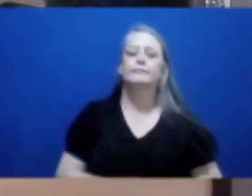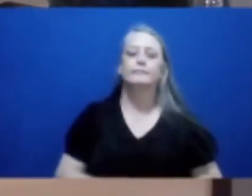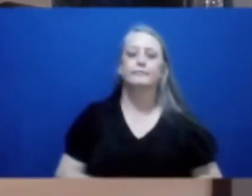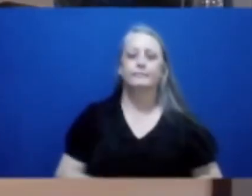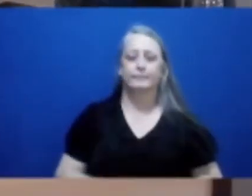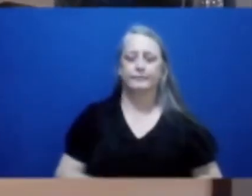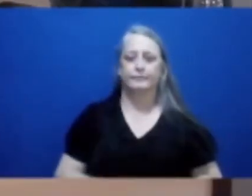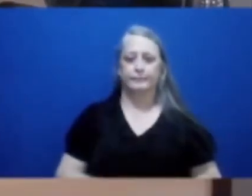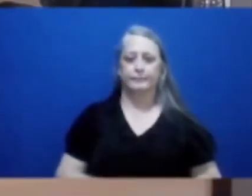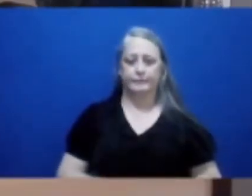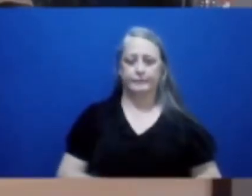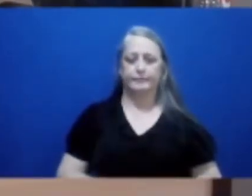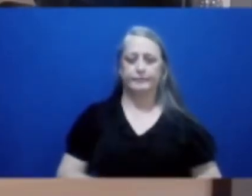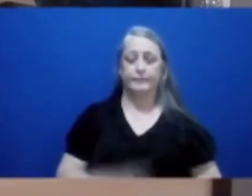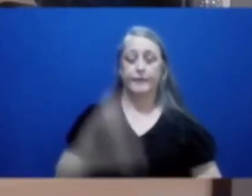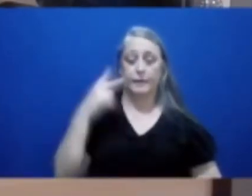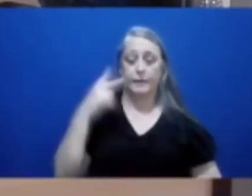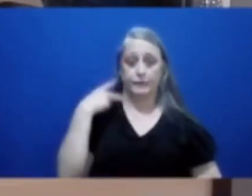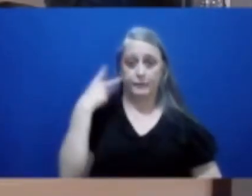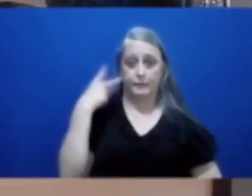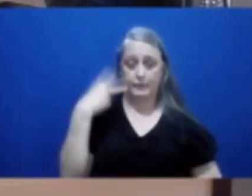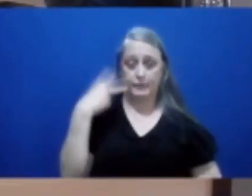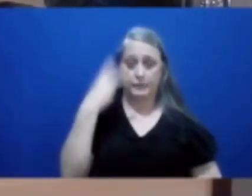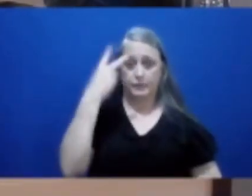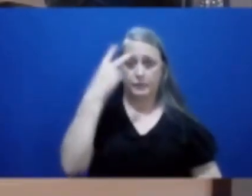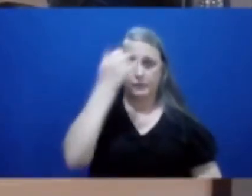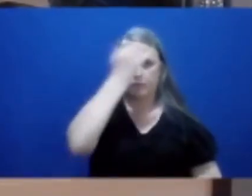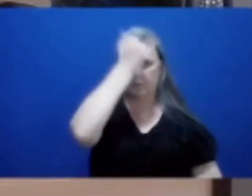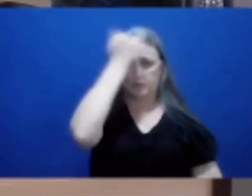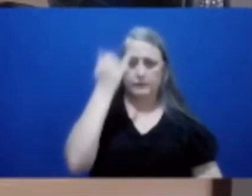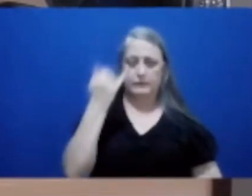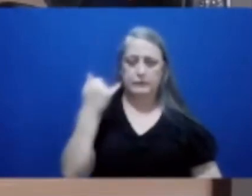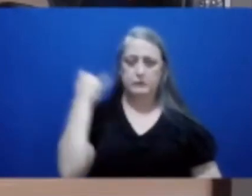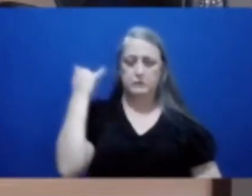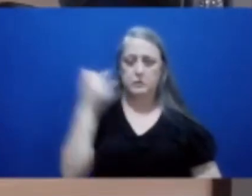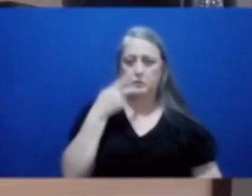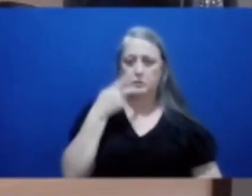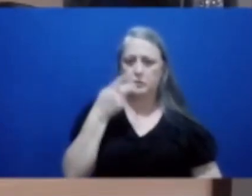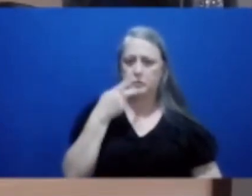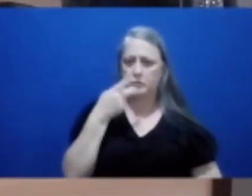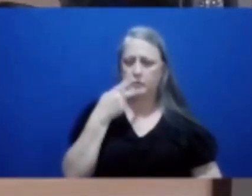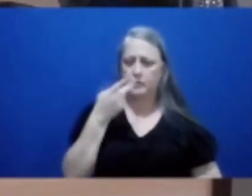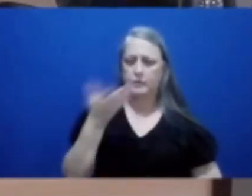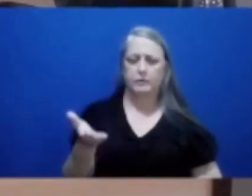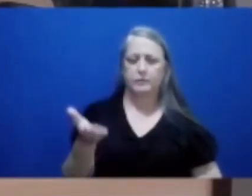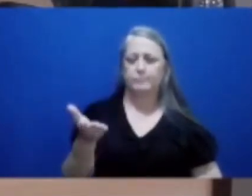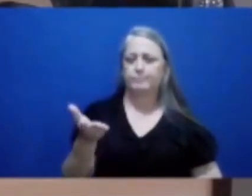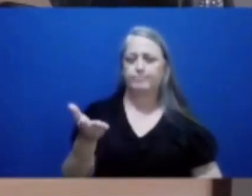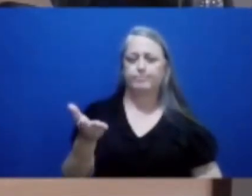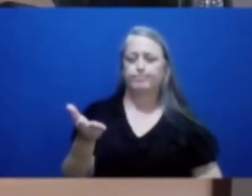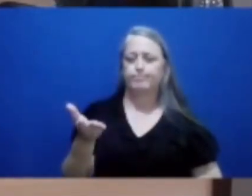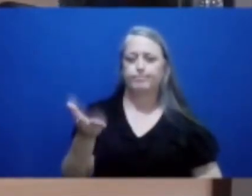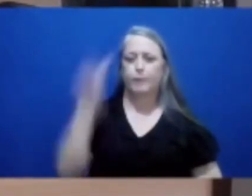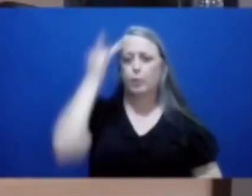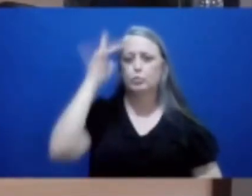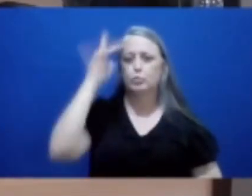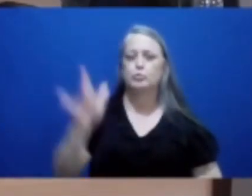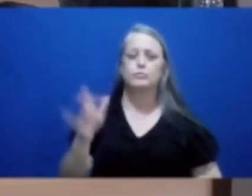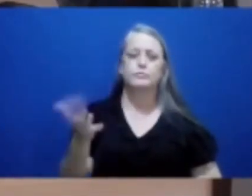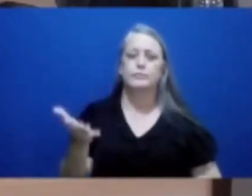Vereador Isabeli, presidente, se refere-se a uma pataquada que eu não sei qual é. O vereador Ceará há pouco